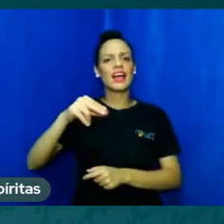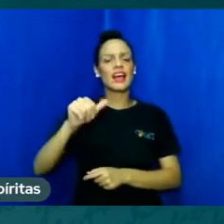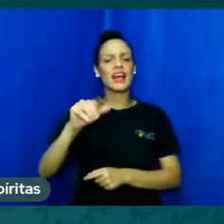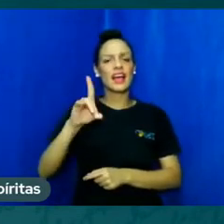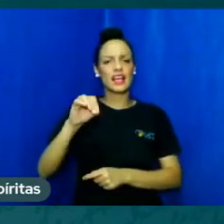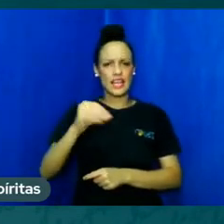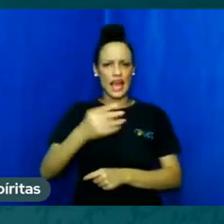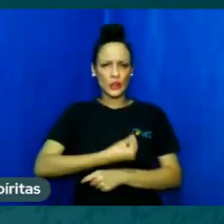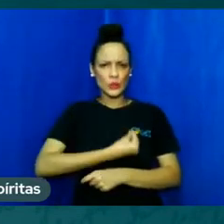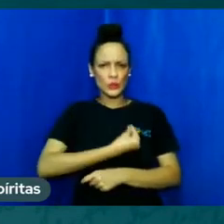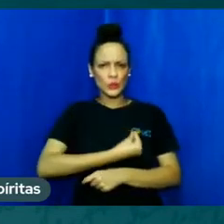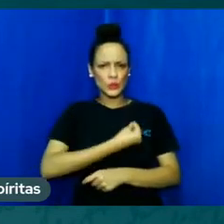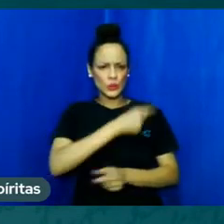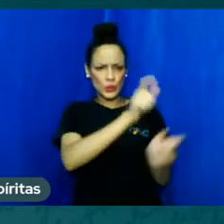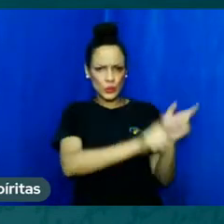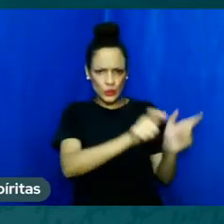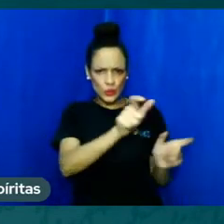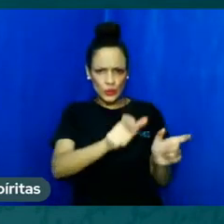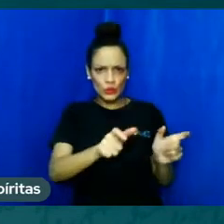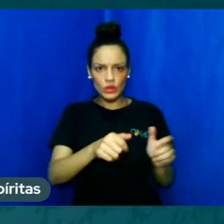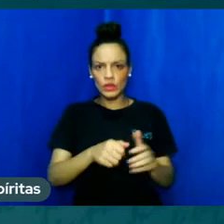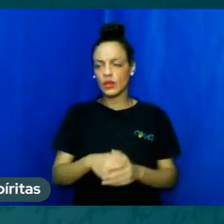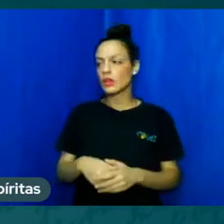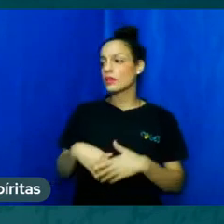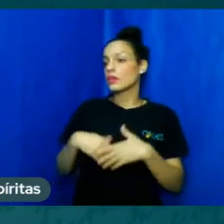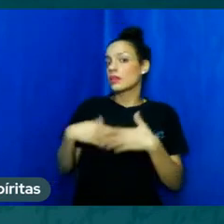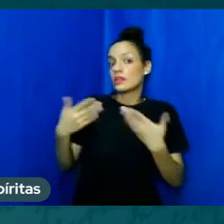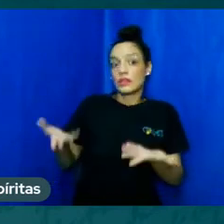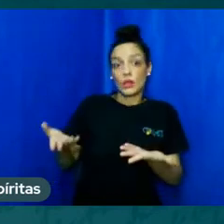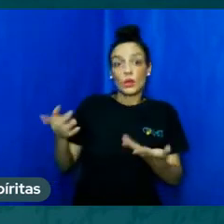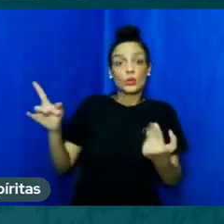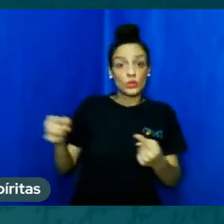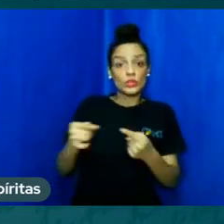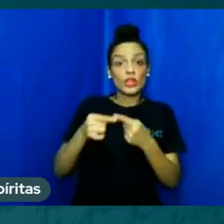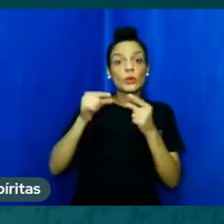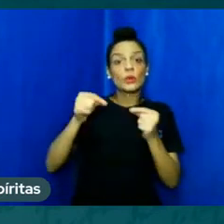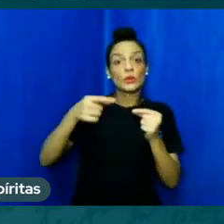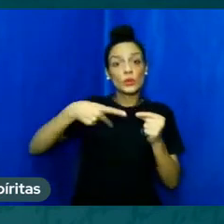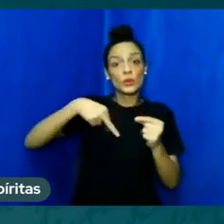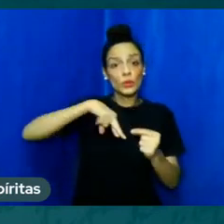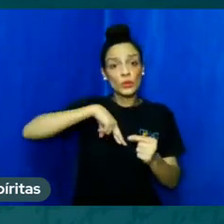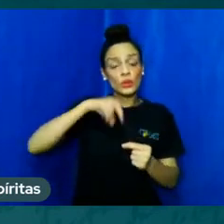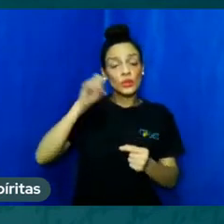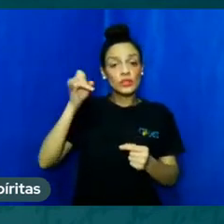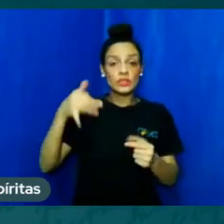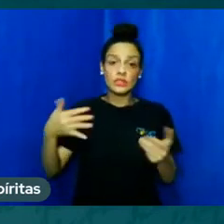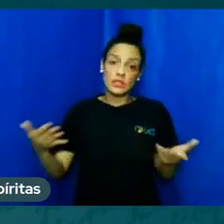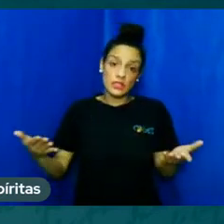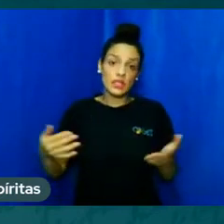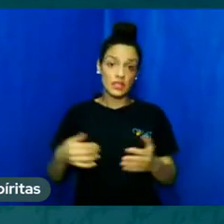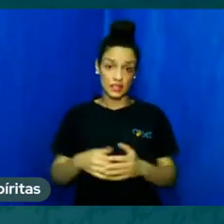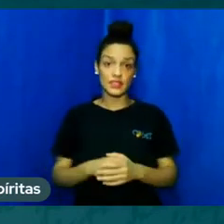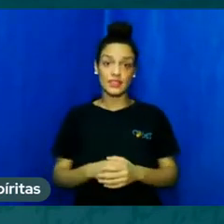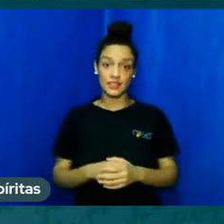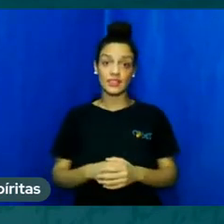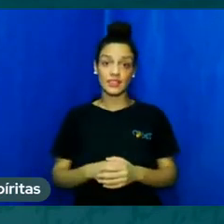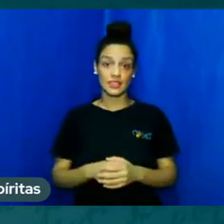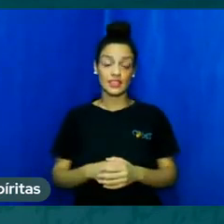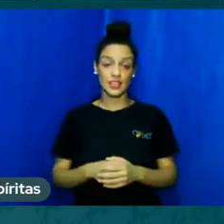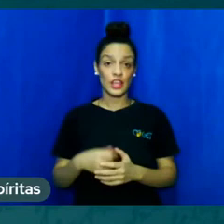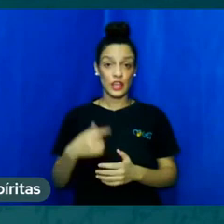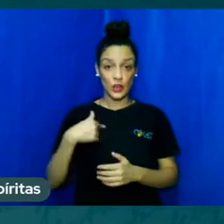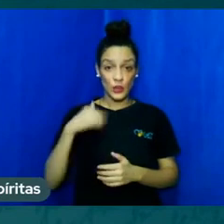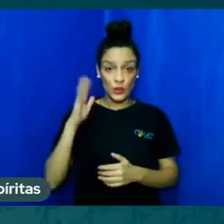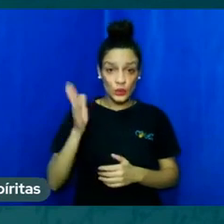Pela didática kardeciana, sim, porque ele, como eu disse, os